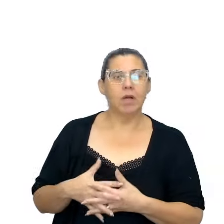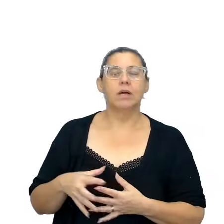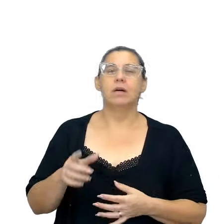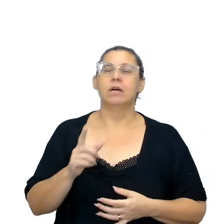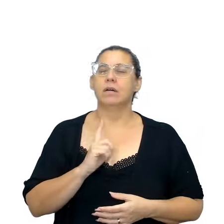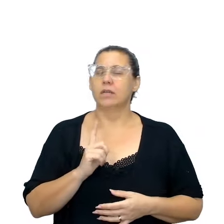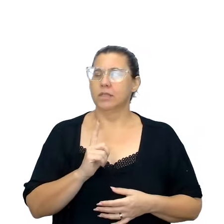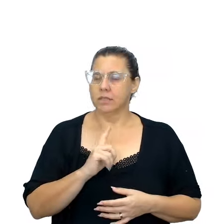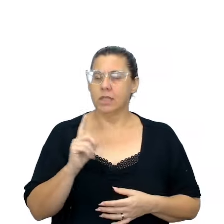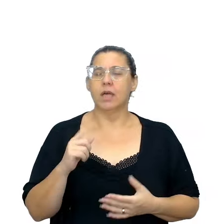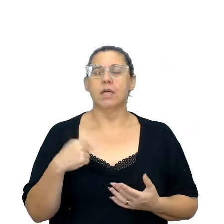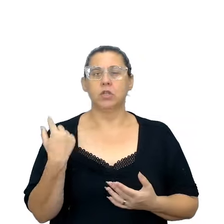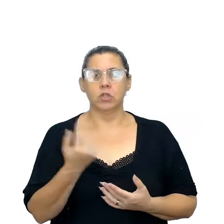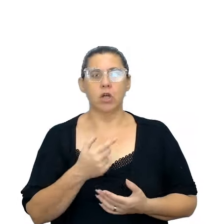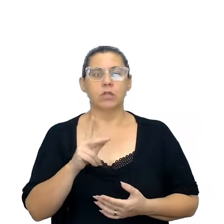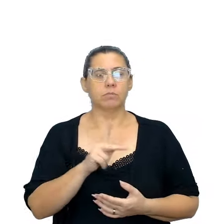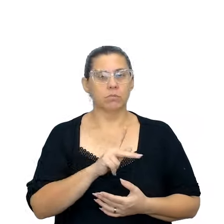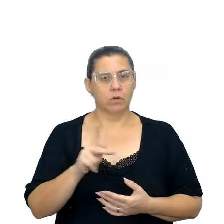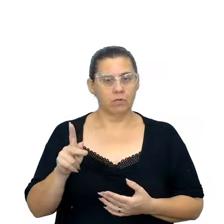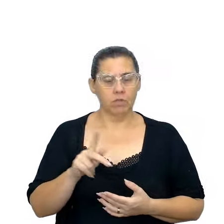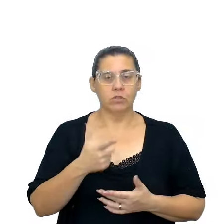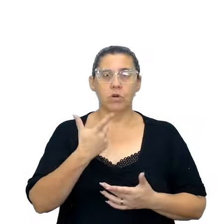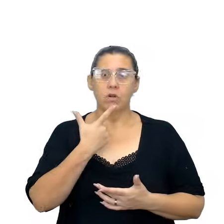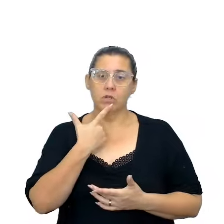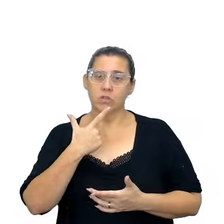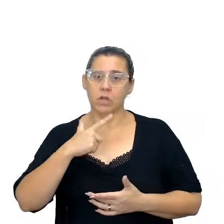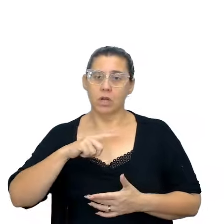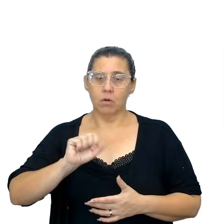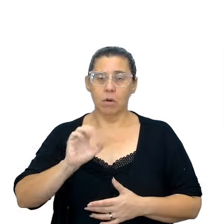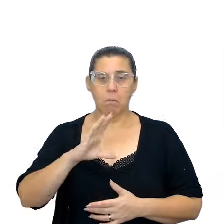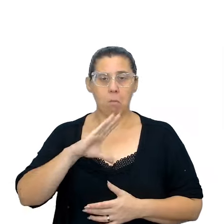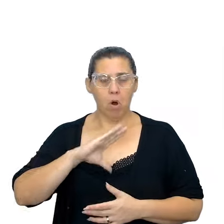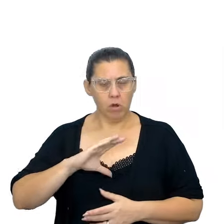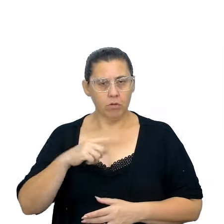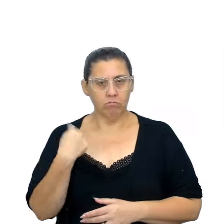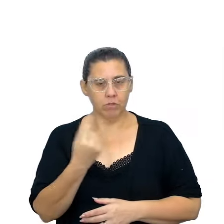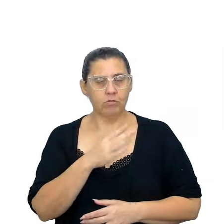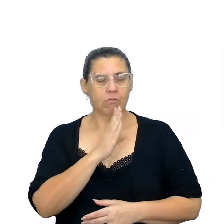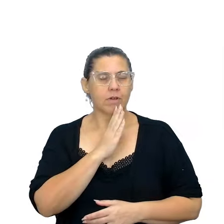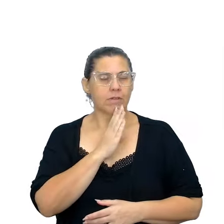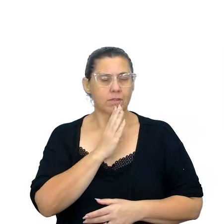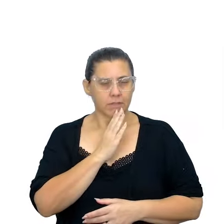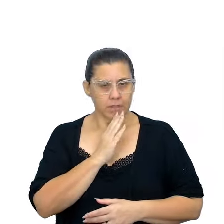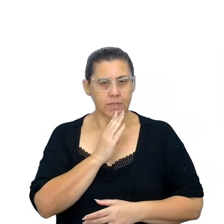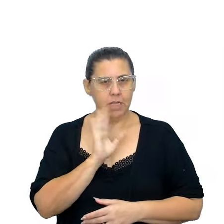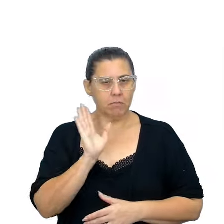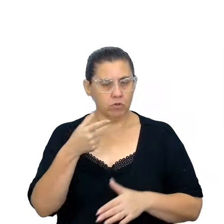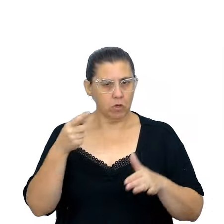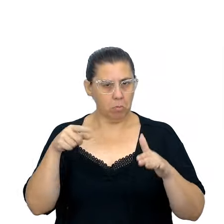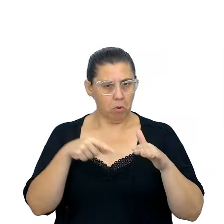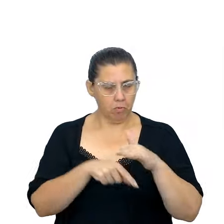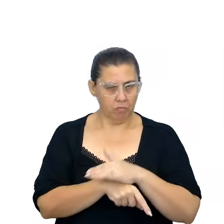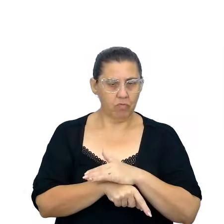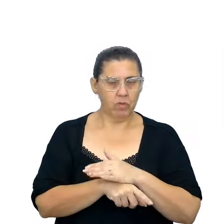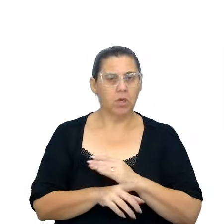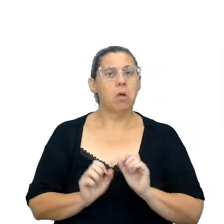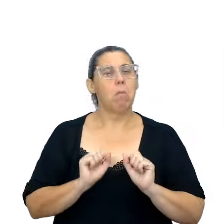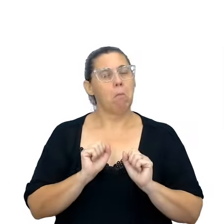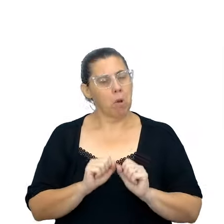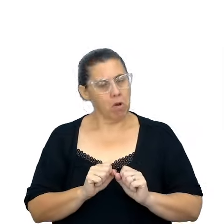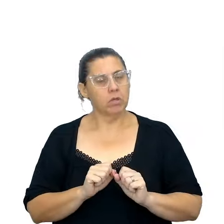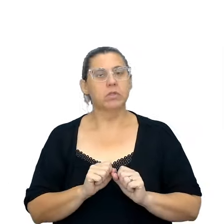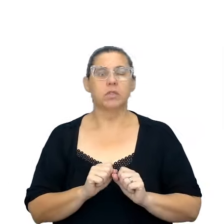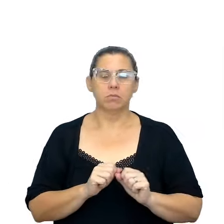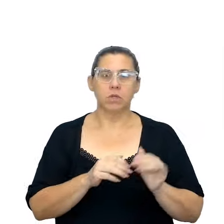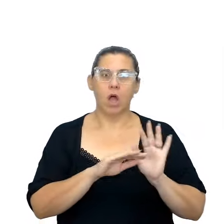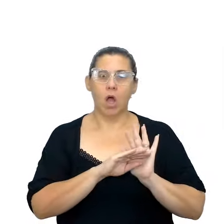nós, como professores de língua portuguesa, também conhecemos bem esse movimento e poderíamos, muitas